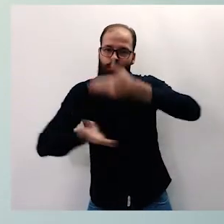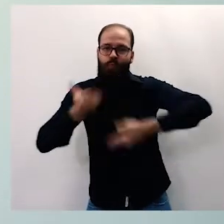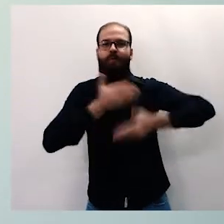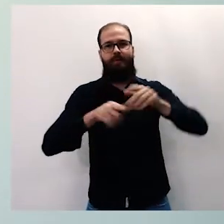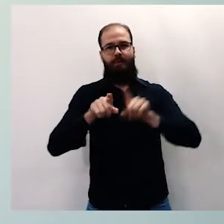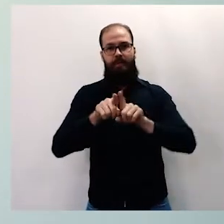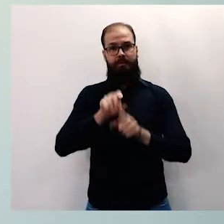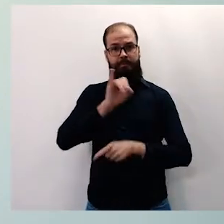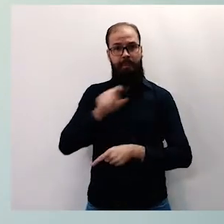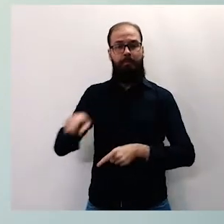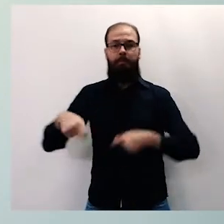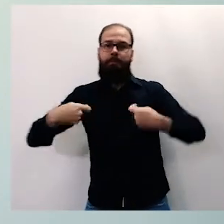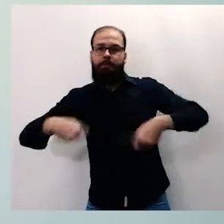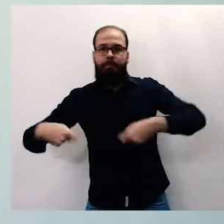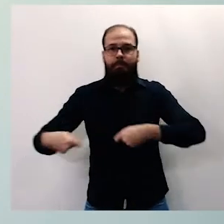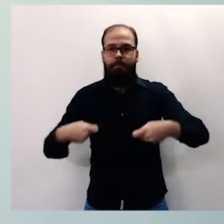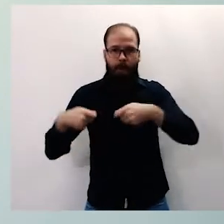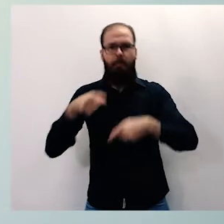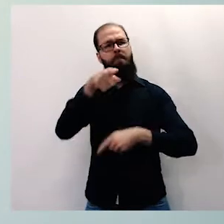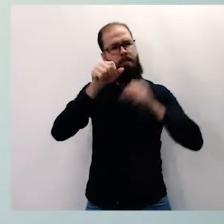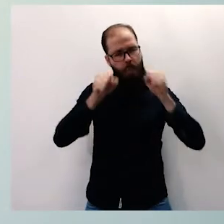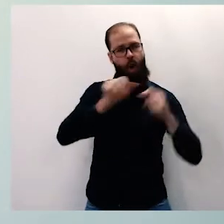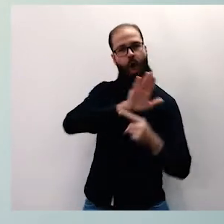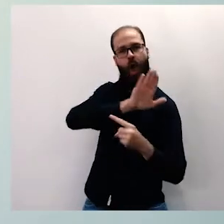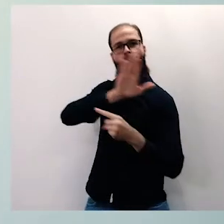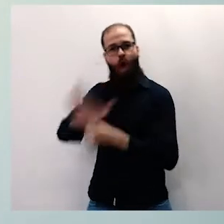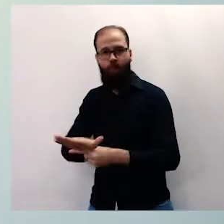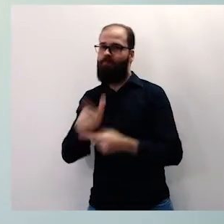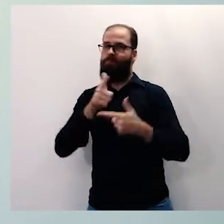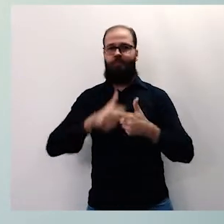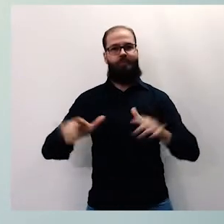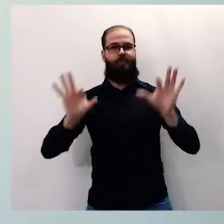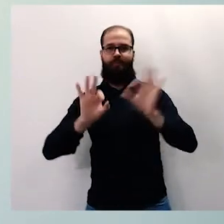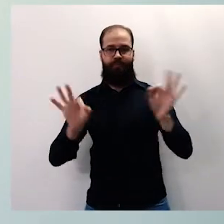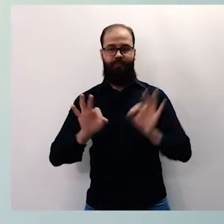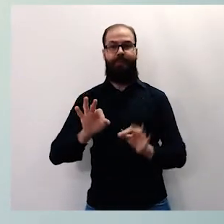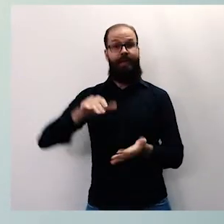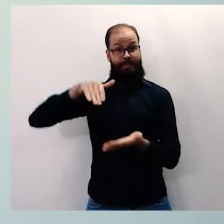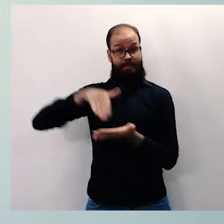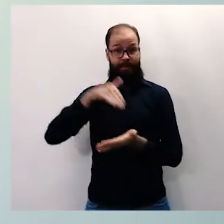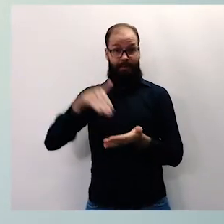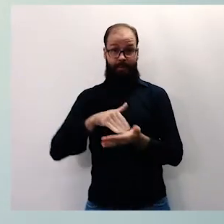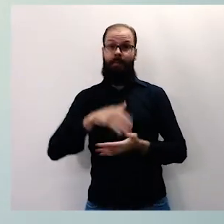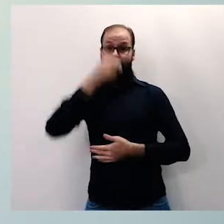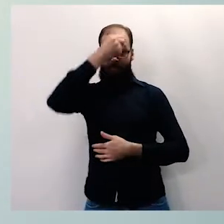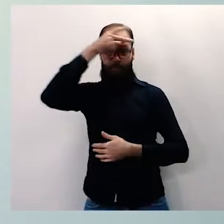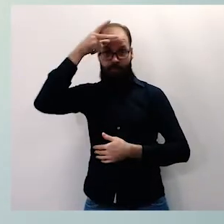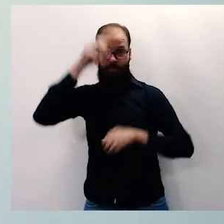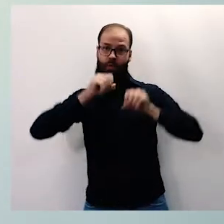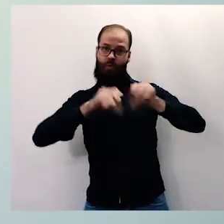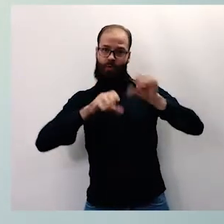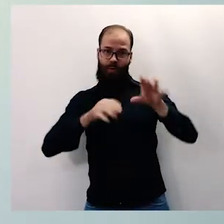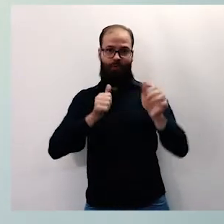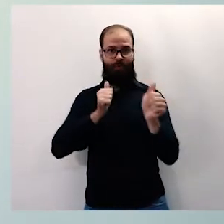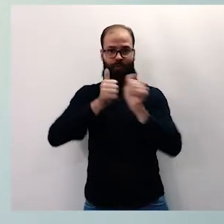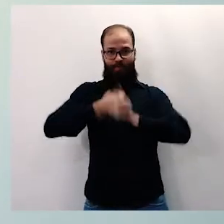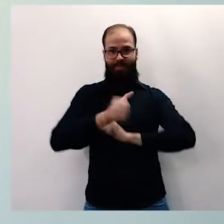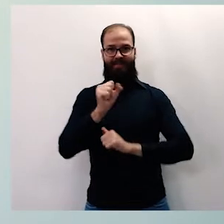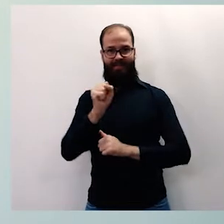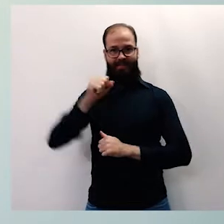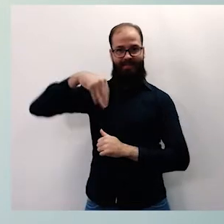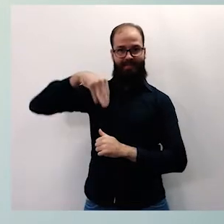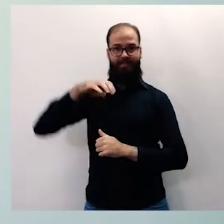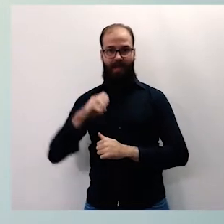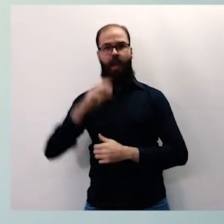precisar, você pode ajudá-lo sem problemas. A Secretaria Municipal de Educação e Esporte acredita que